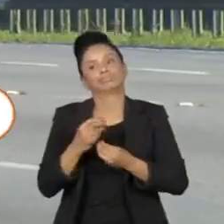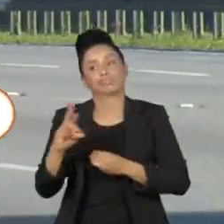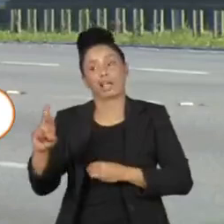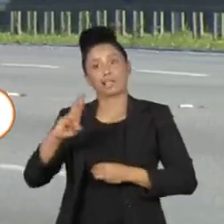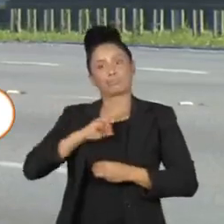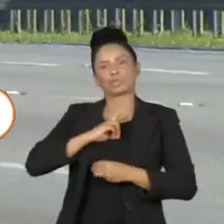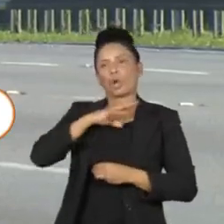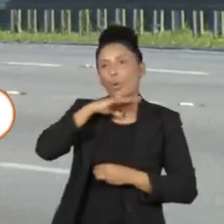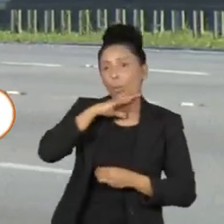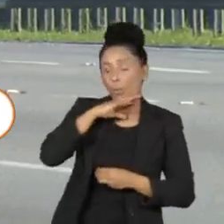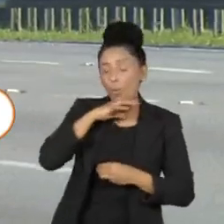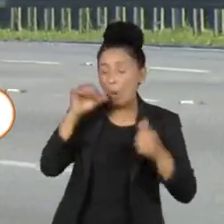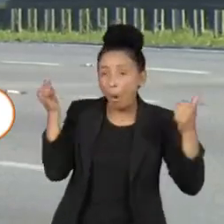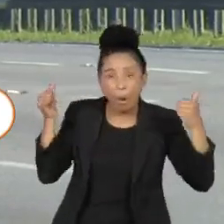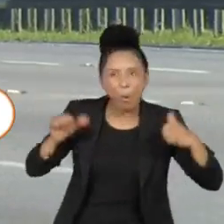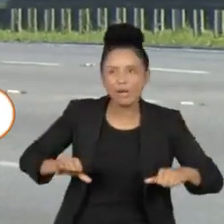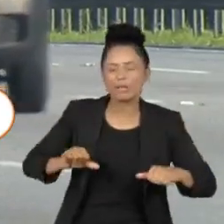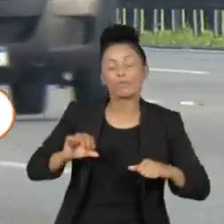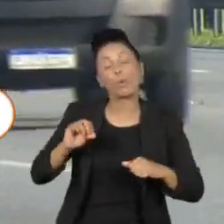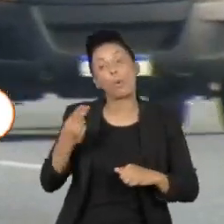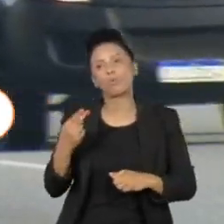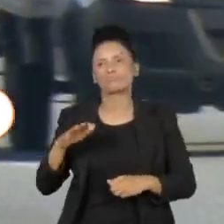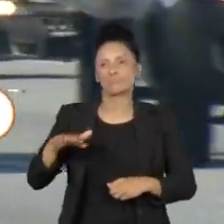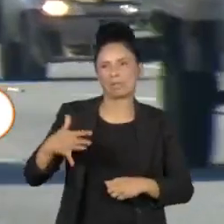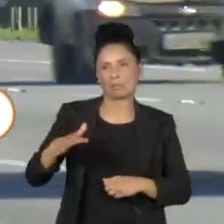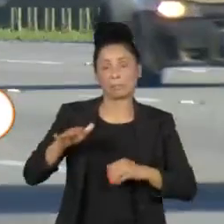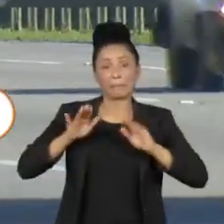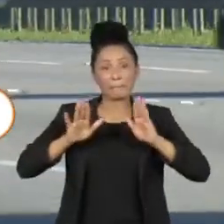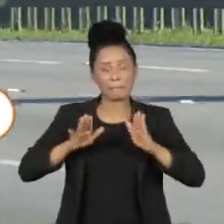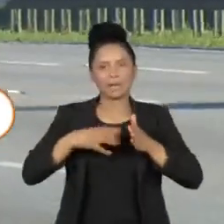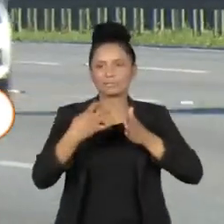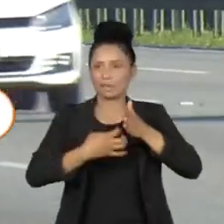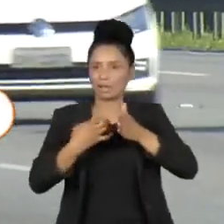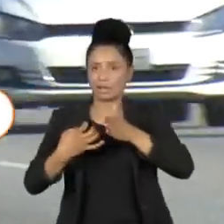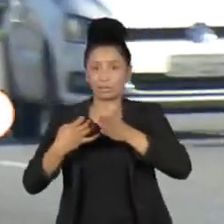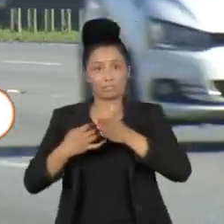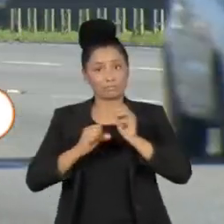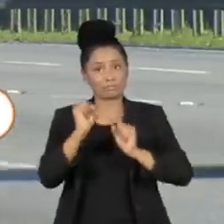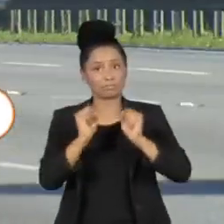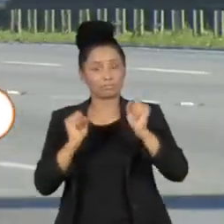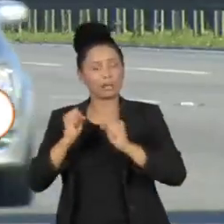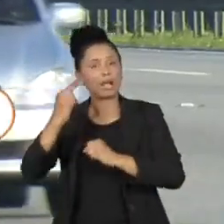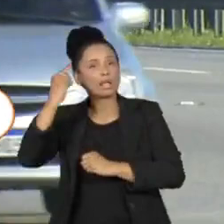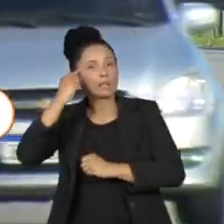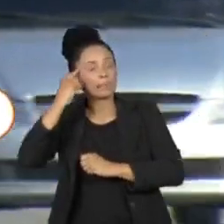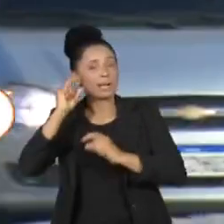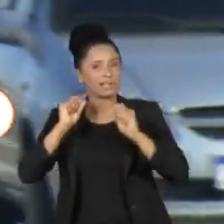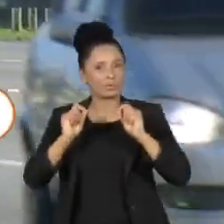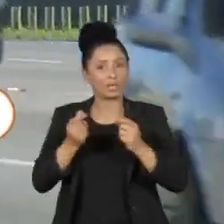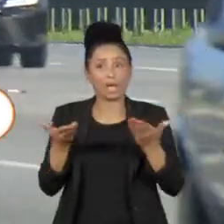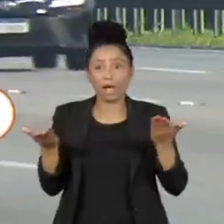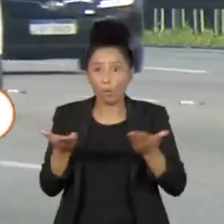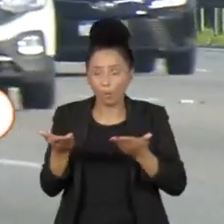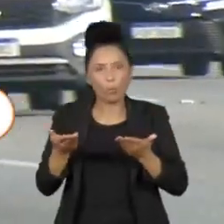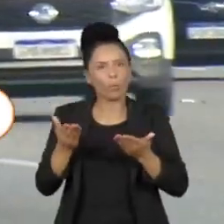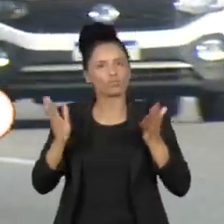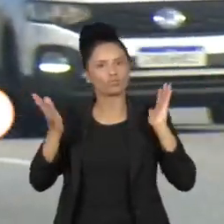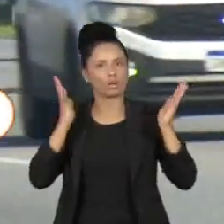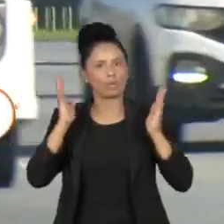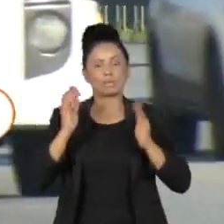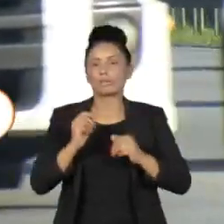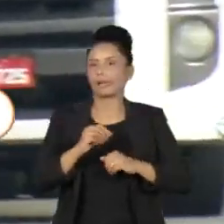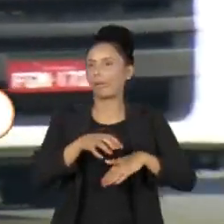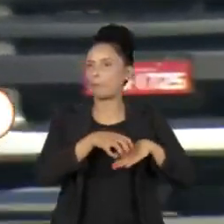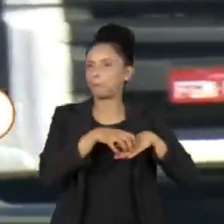péssimo ou regular. Mas para as empresas, os custos com transporte rodoviário hoje são bem elevados,